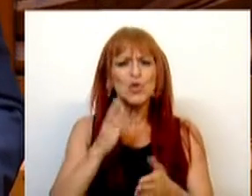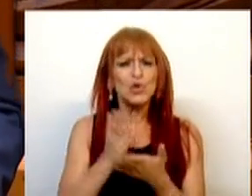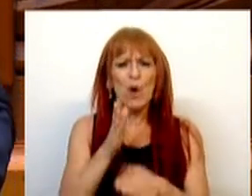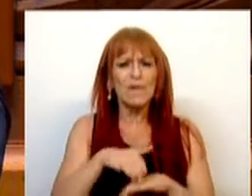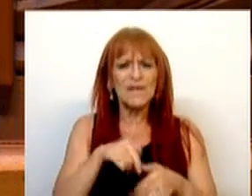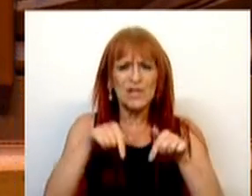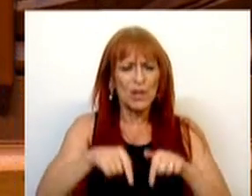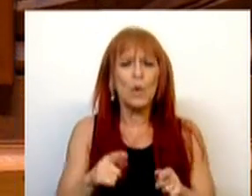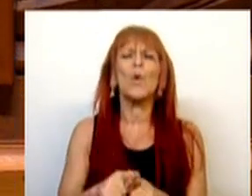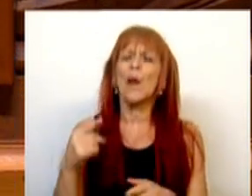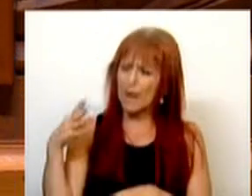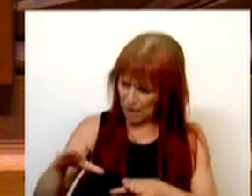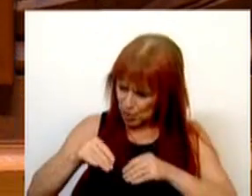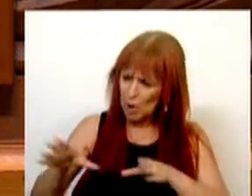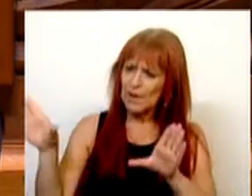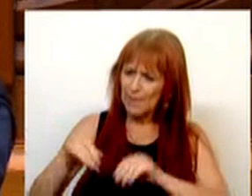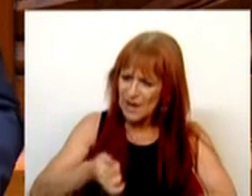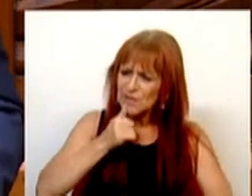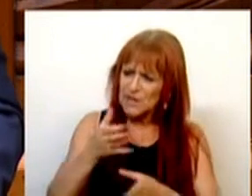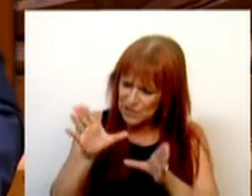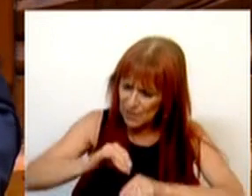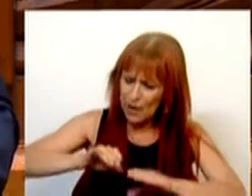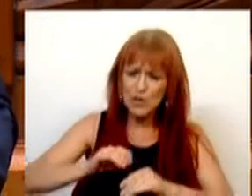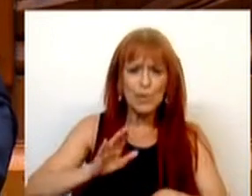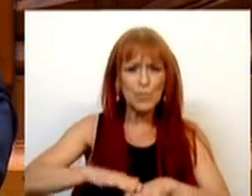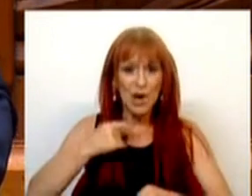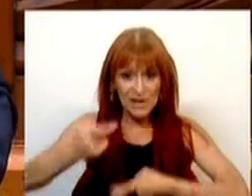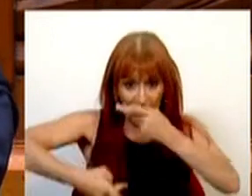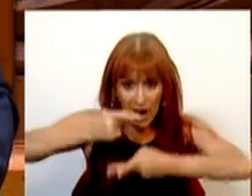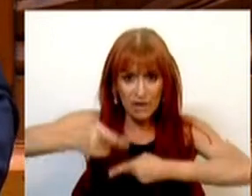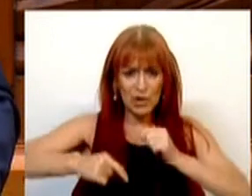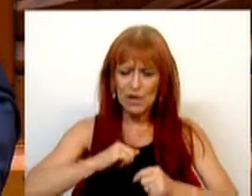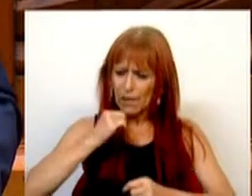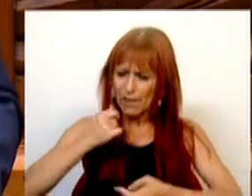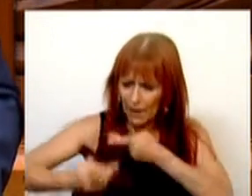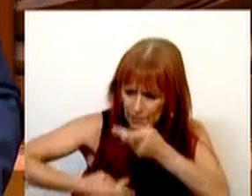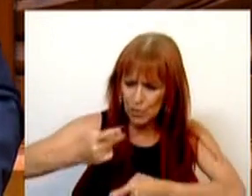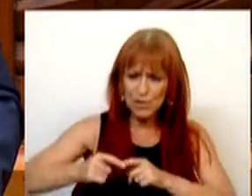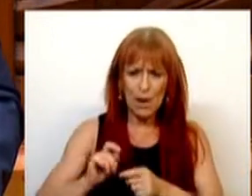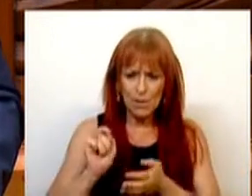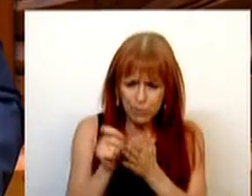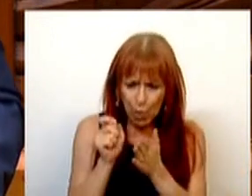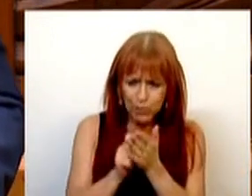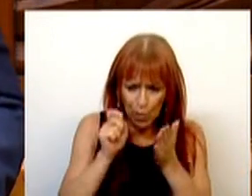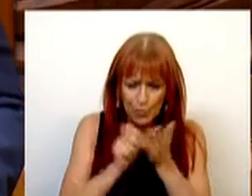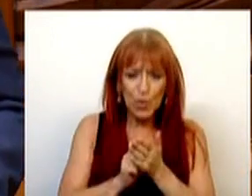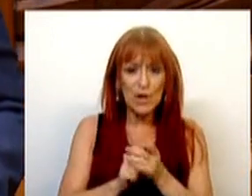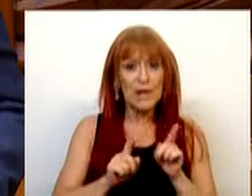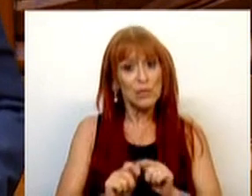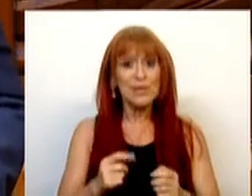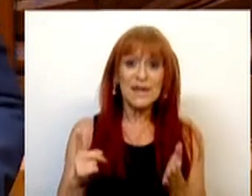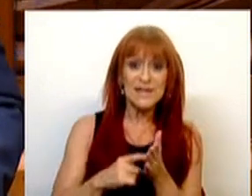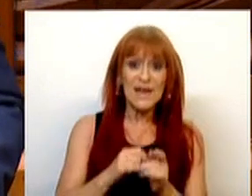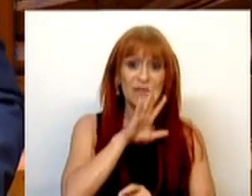por aqui. Tem vindo a adotar mais medidas em função da avaliação permanente, ponto a ponto, que faz das